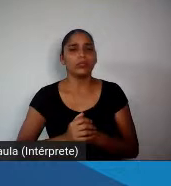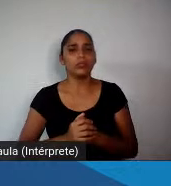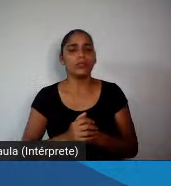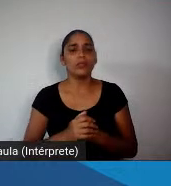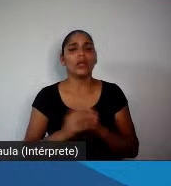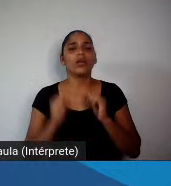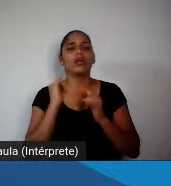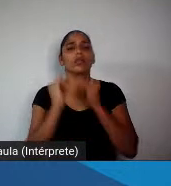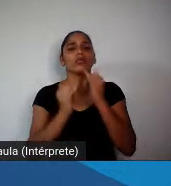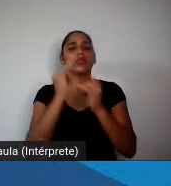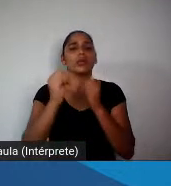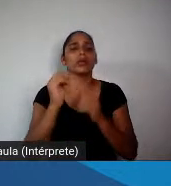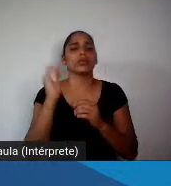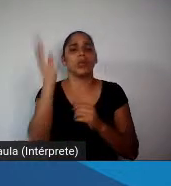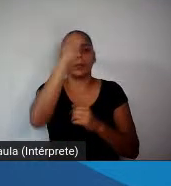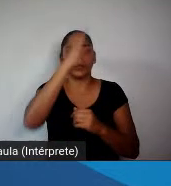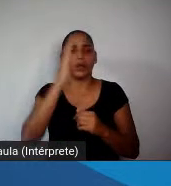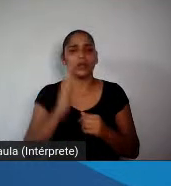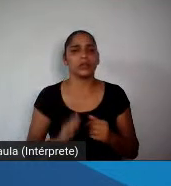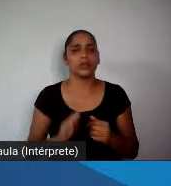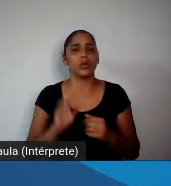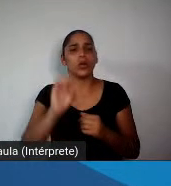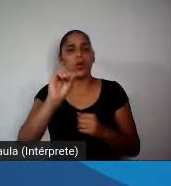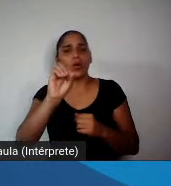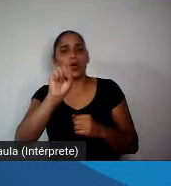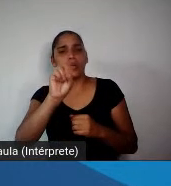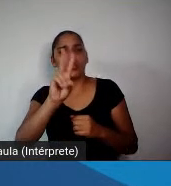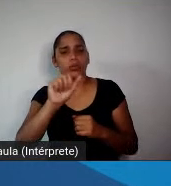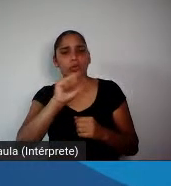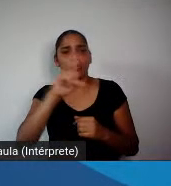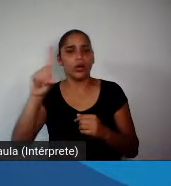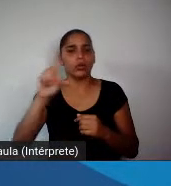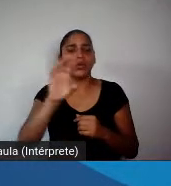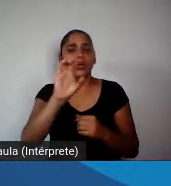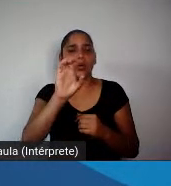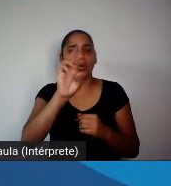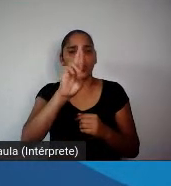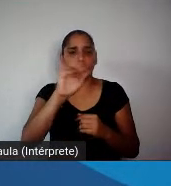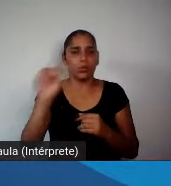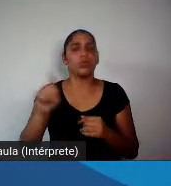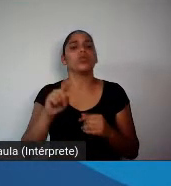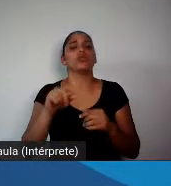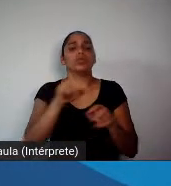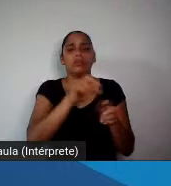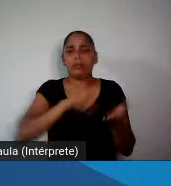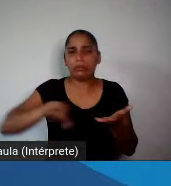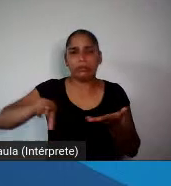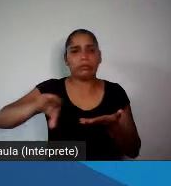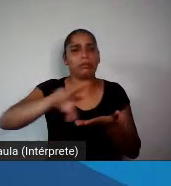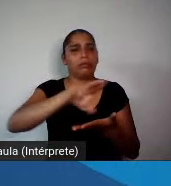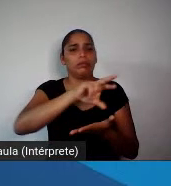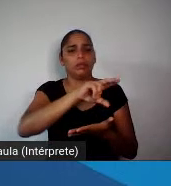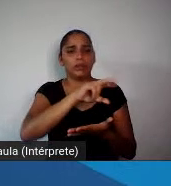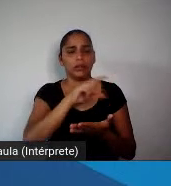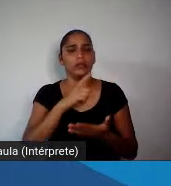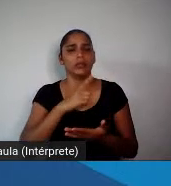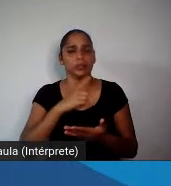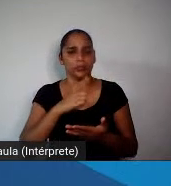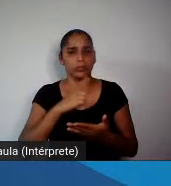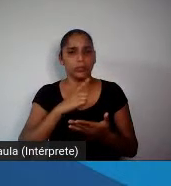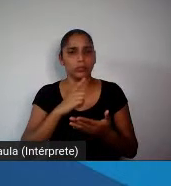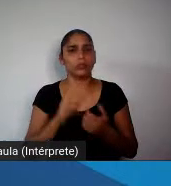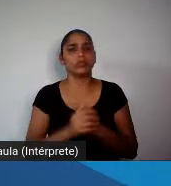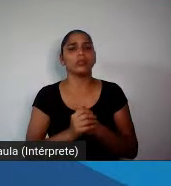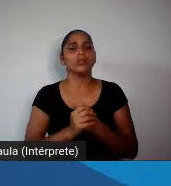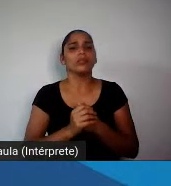Oswaldo Cruz, Carlos Chagas, Emílio Ribas, Evandro Chagas, Carlos Chagas Filho, e mais